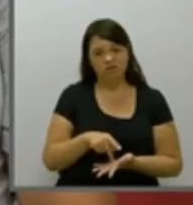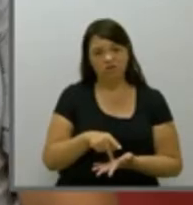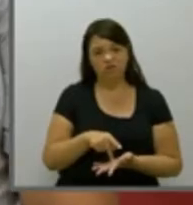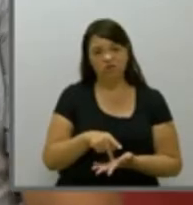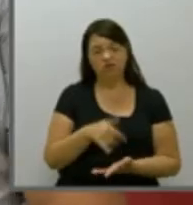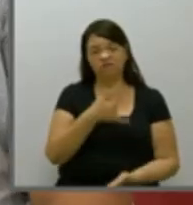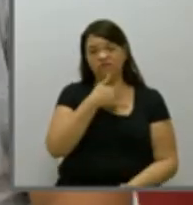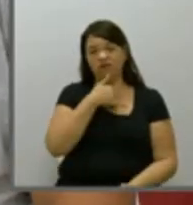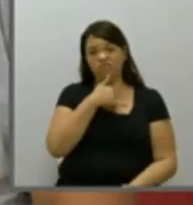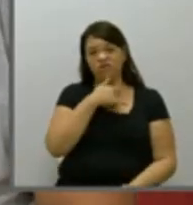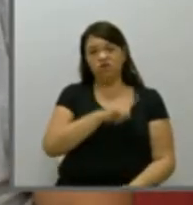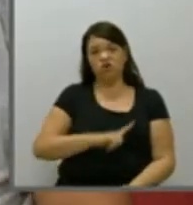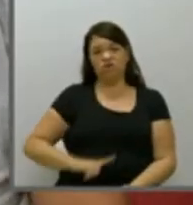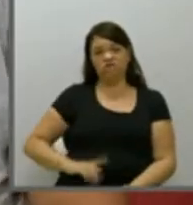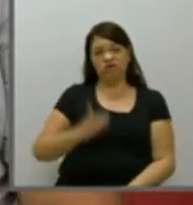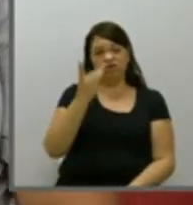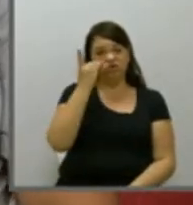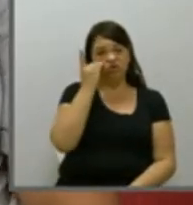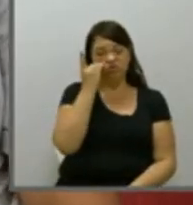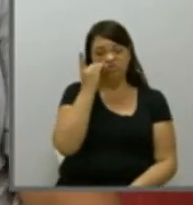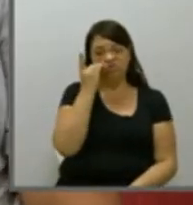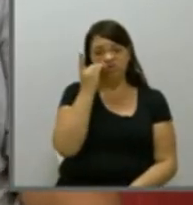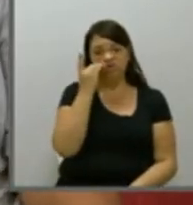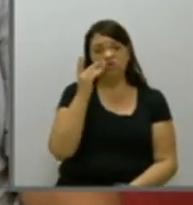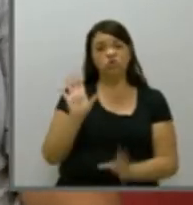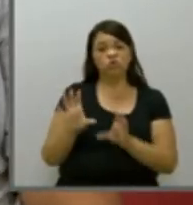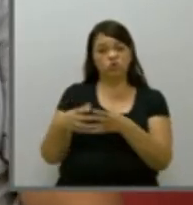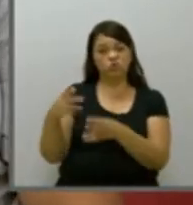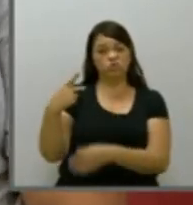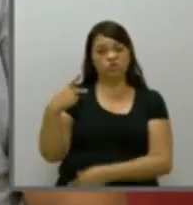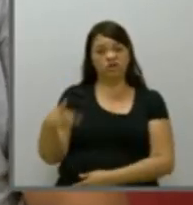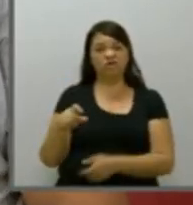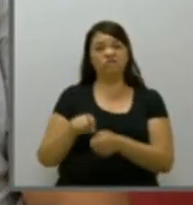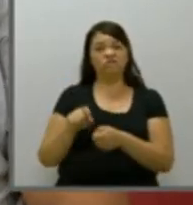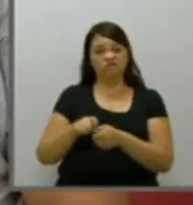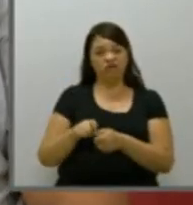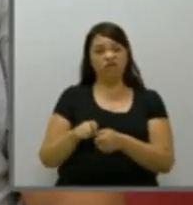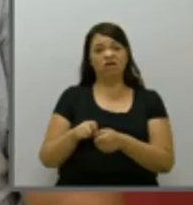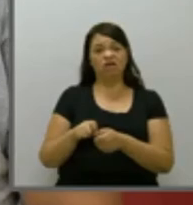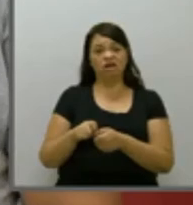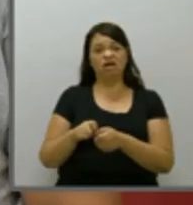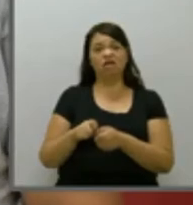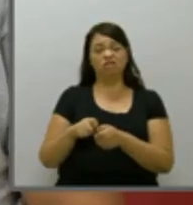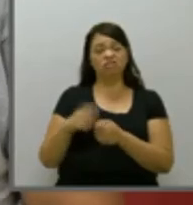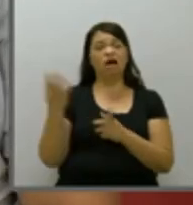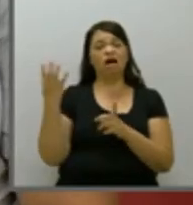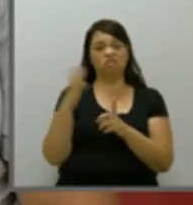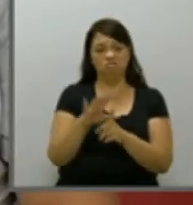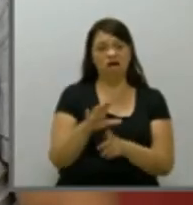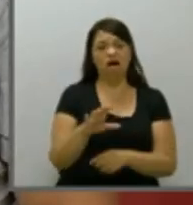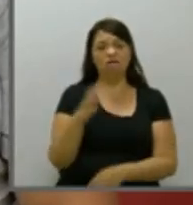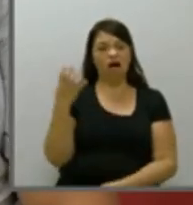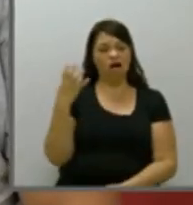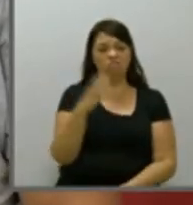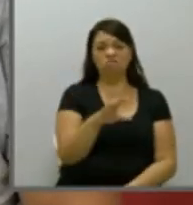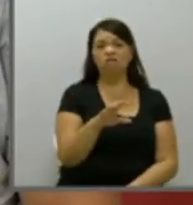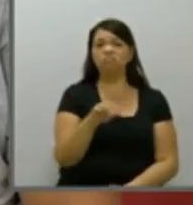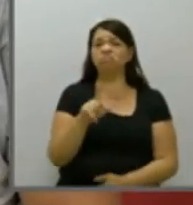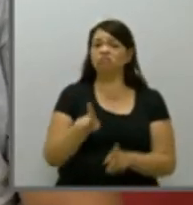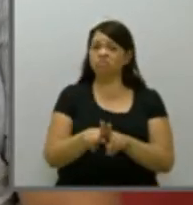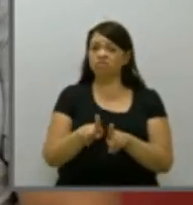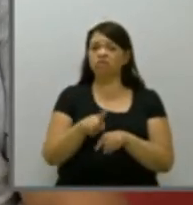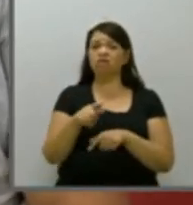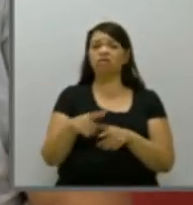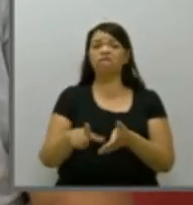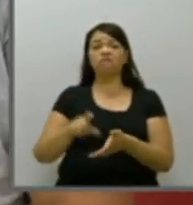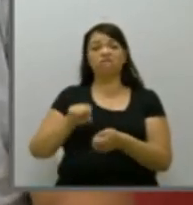Infelizmente, o governo Dilma, do partido dele, fez todos os processos de ataque aos trabalhadores, inclusive, antecipando já a reforma da Previdência que